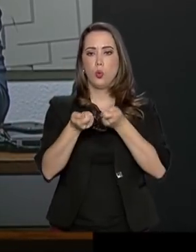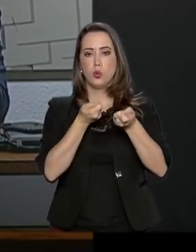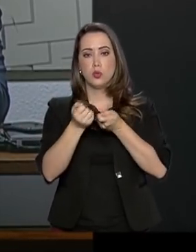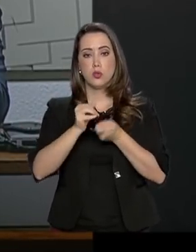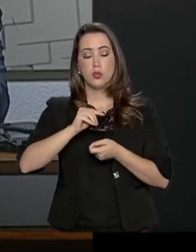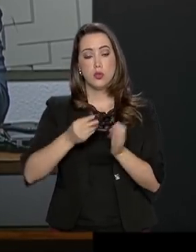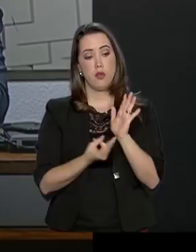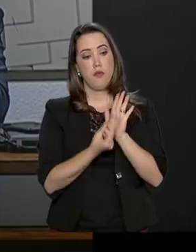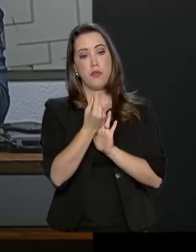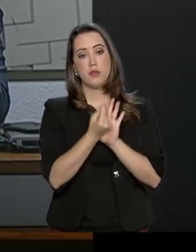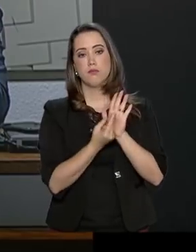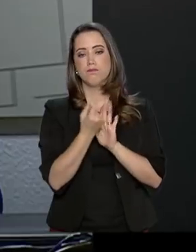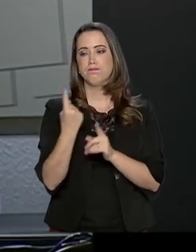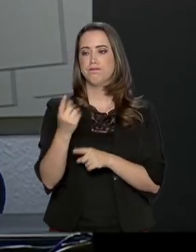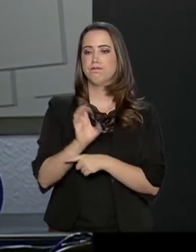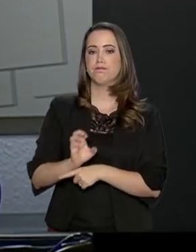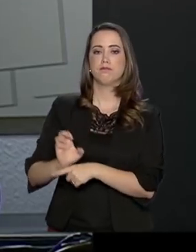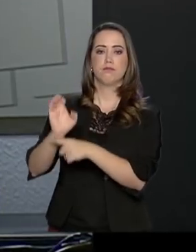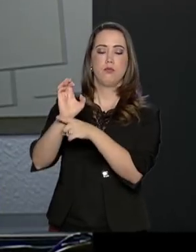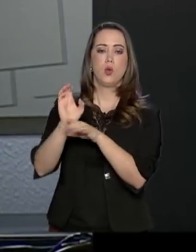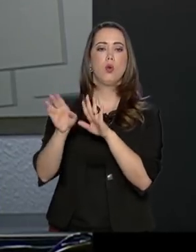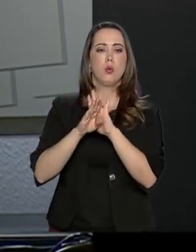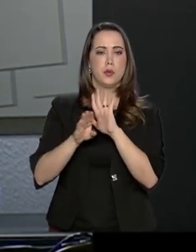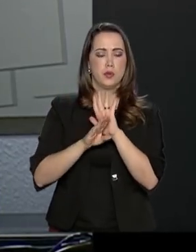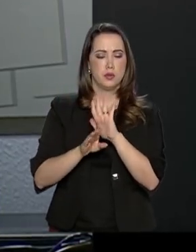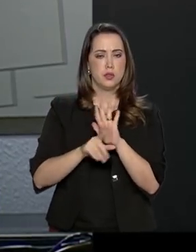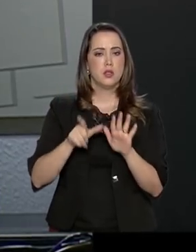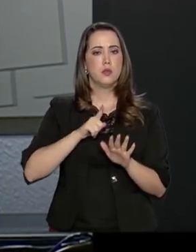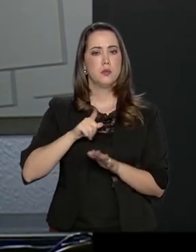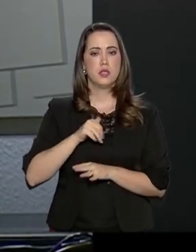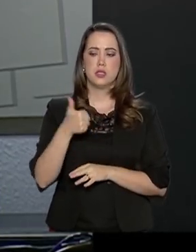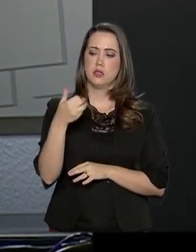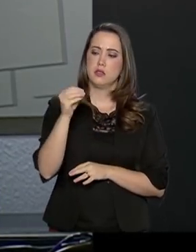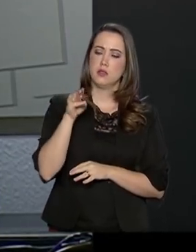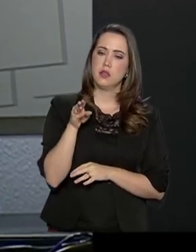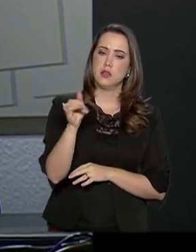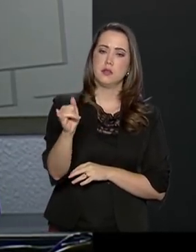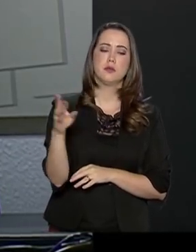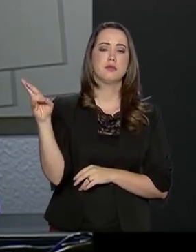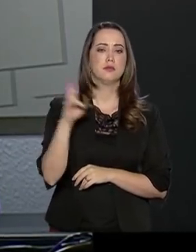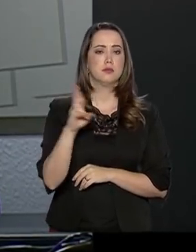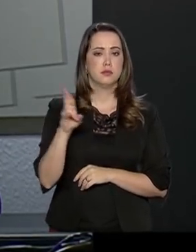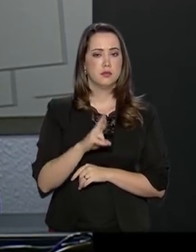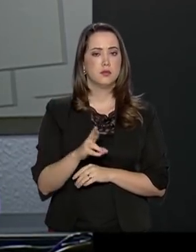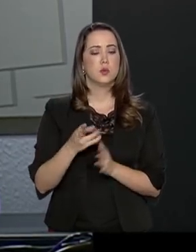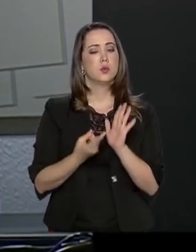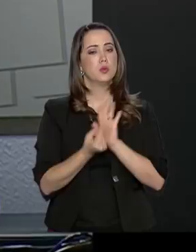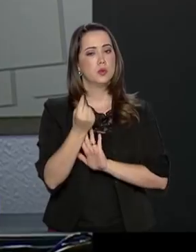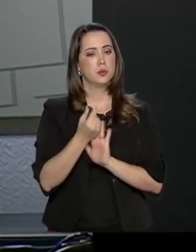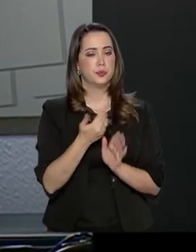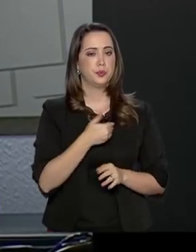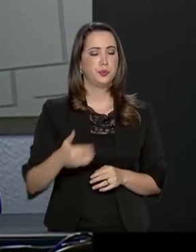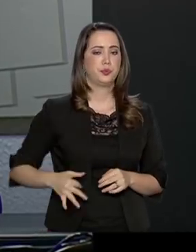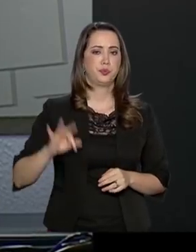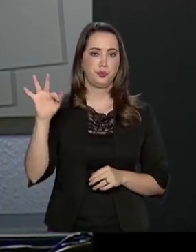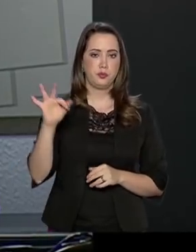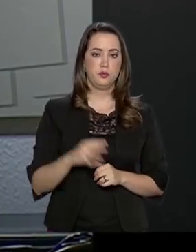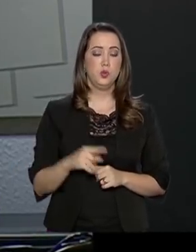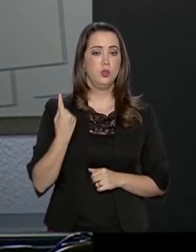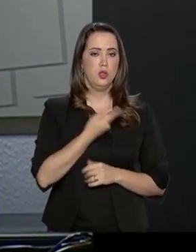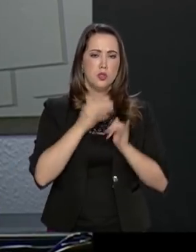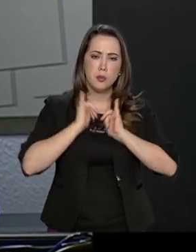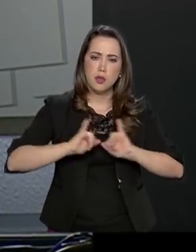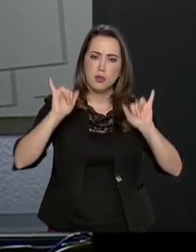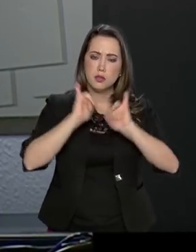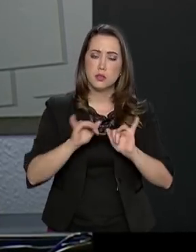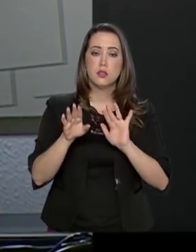financeiro para os estados. O programa vai contar com 10 bilhões de reais do orçamento da União. Nós estamos lançando